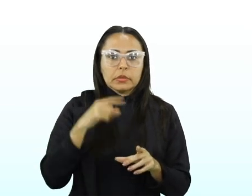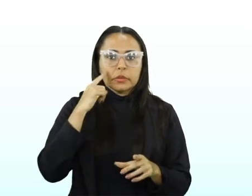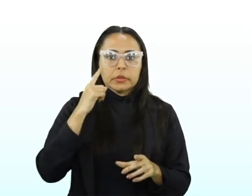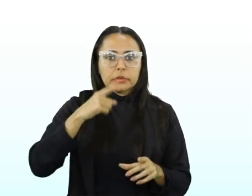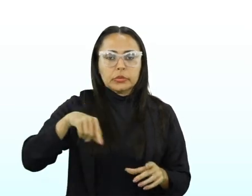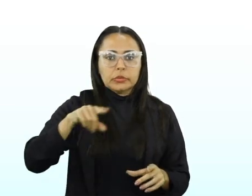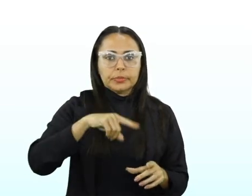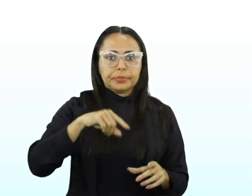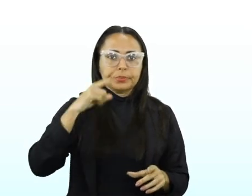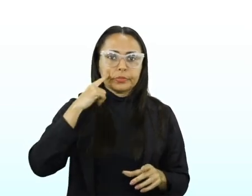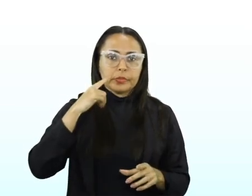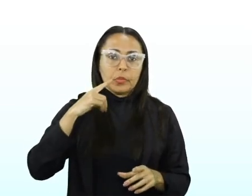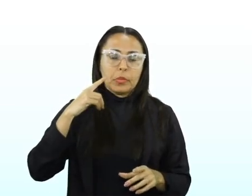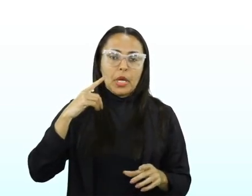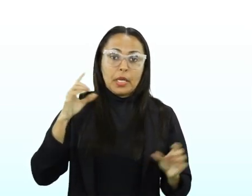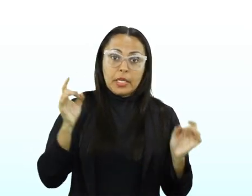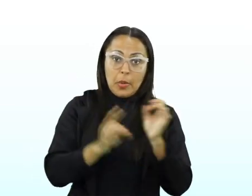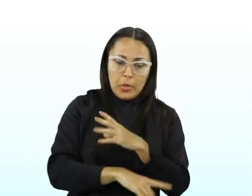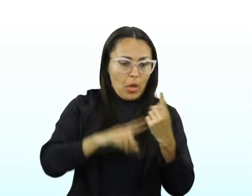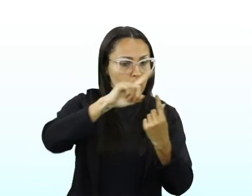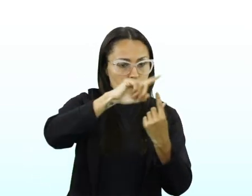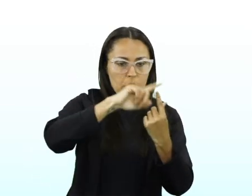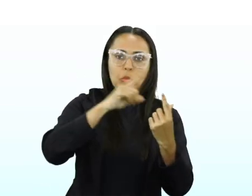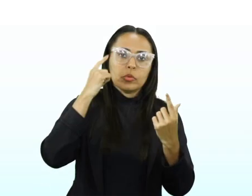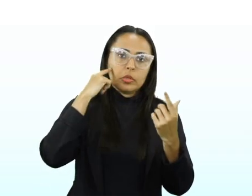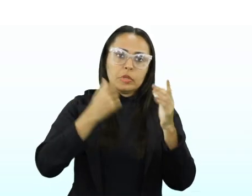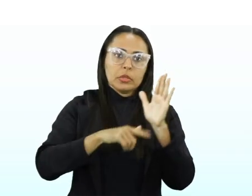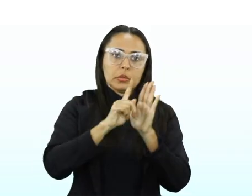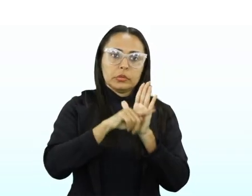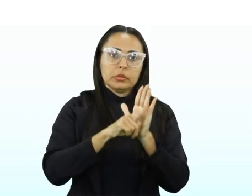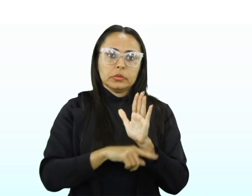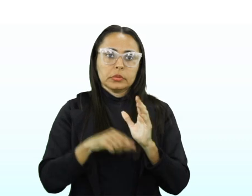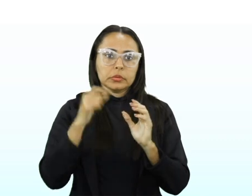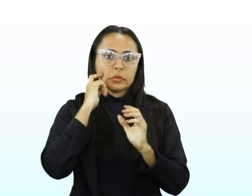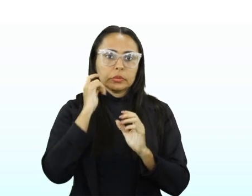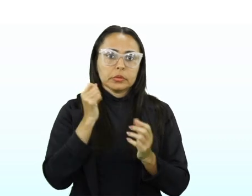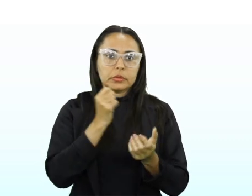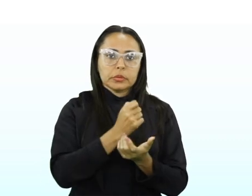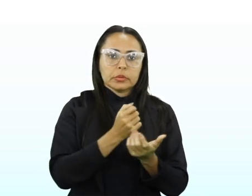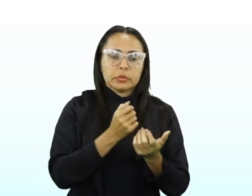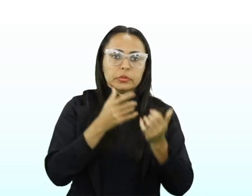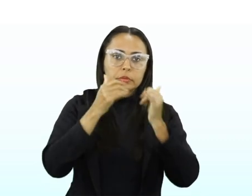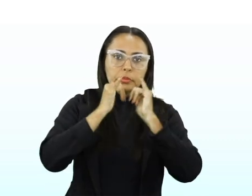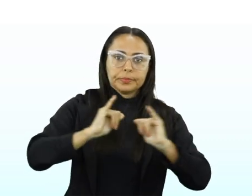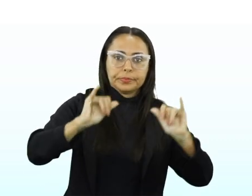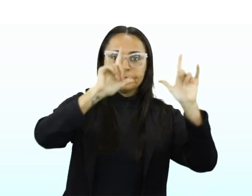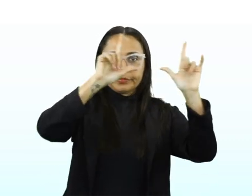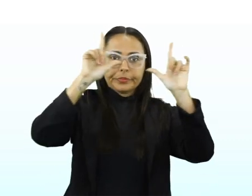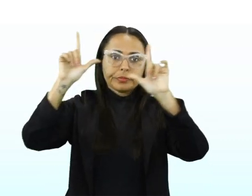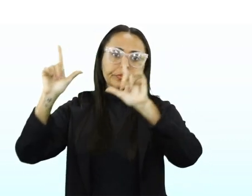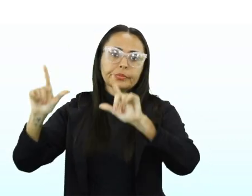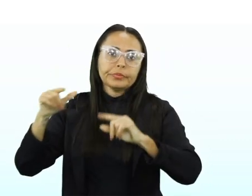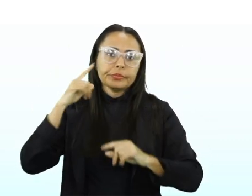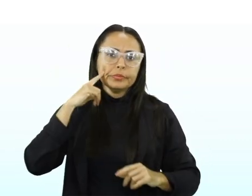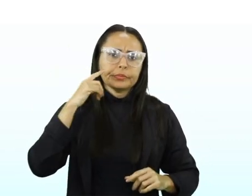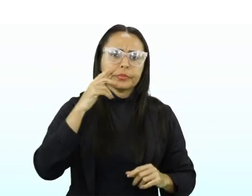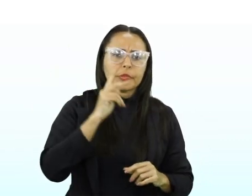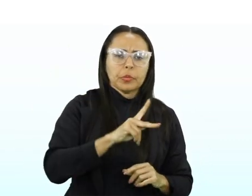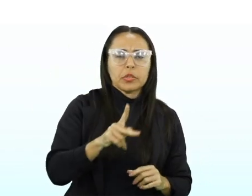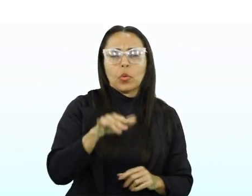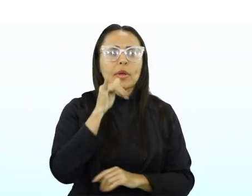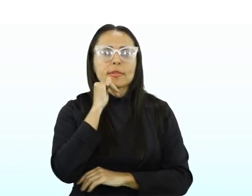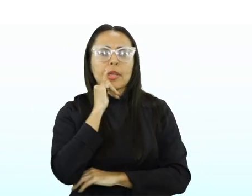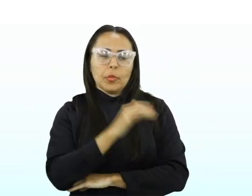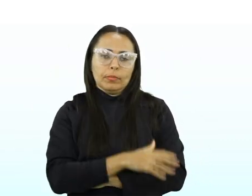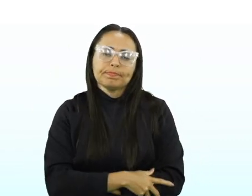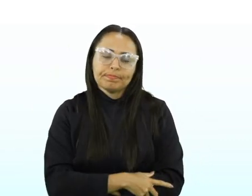aí a gente vê, para concluir os tipos textuais, o expositivo que eu falei, aí, professor, dá um